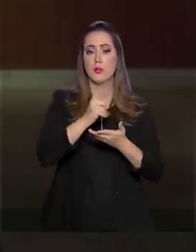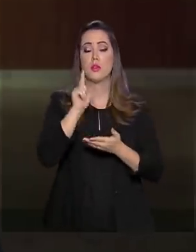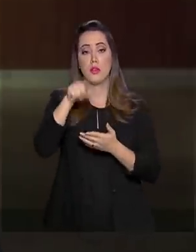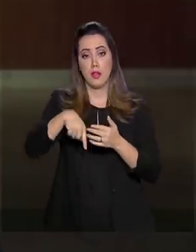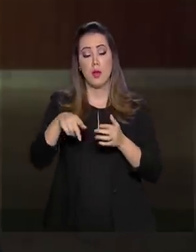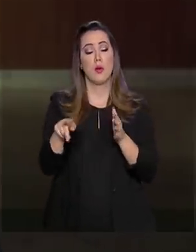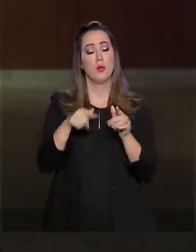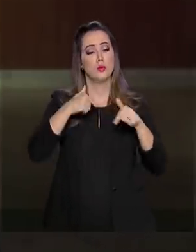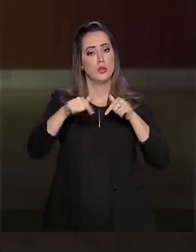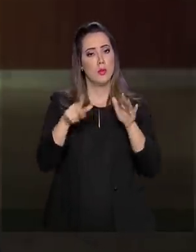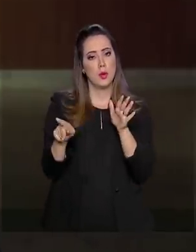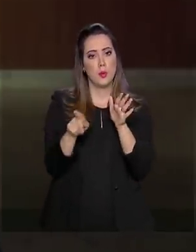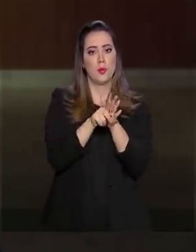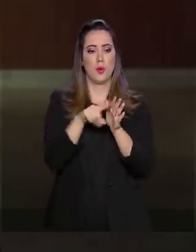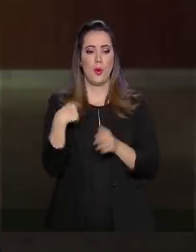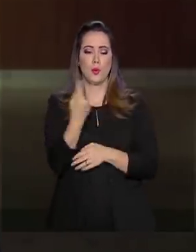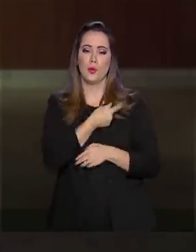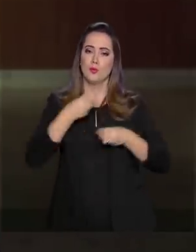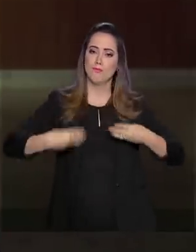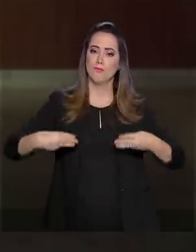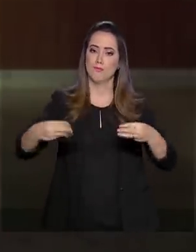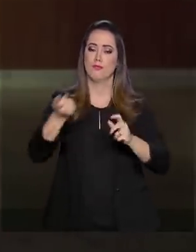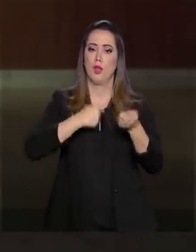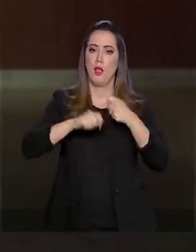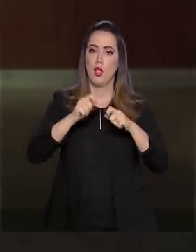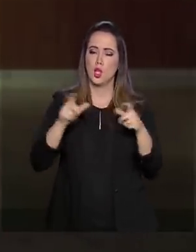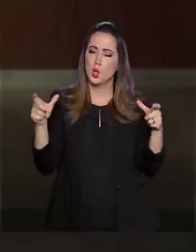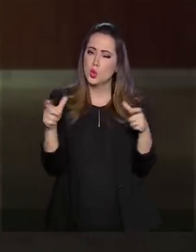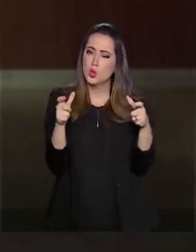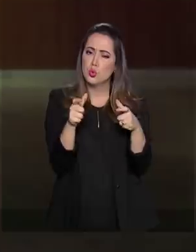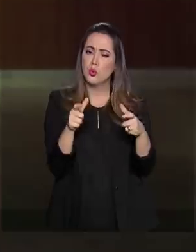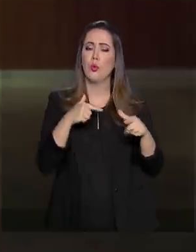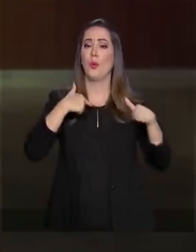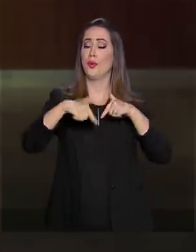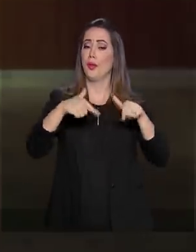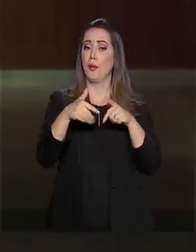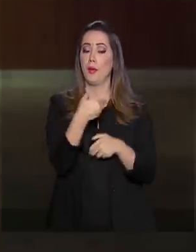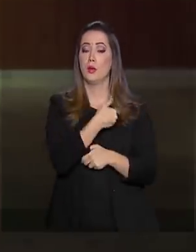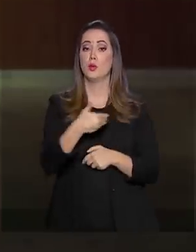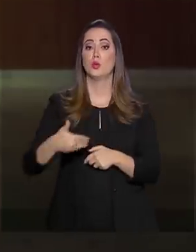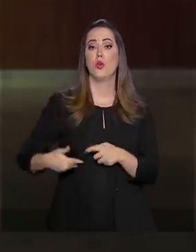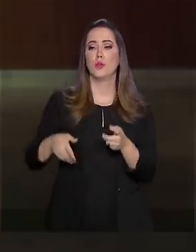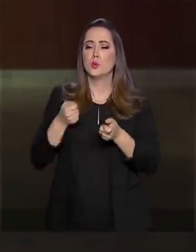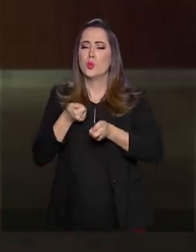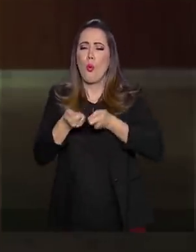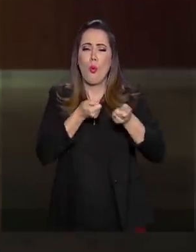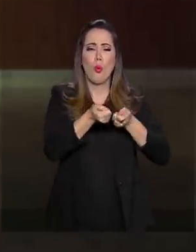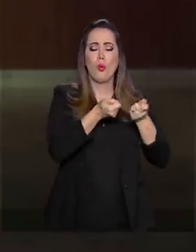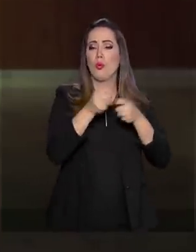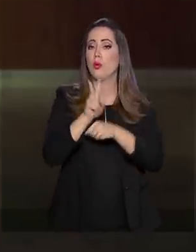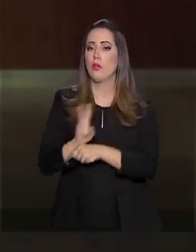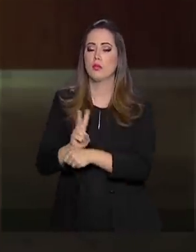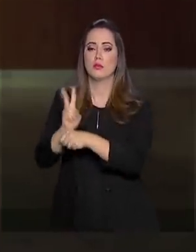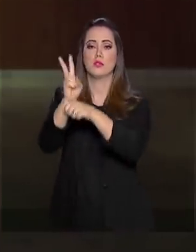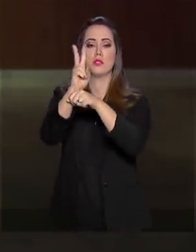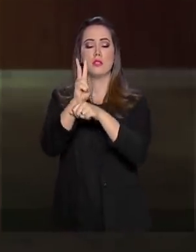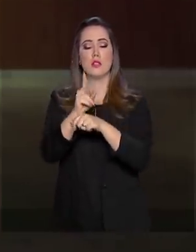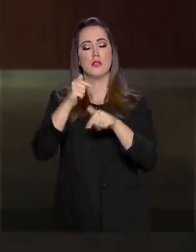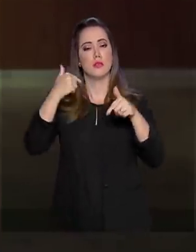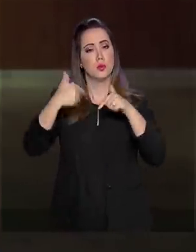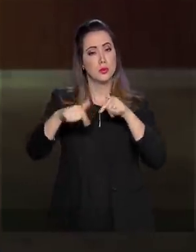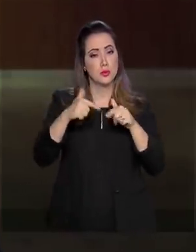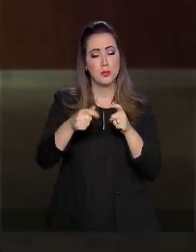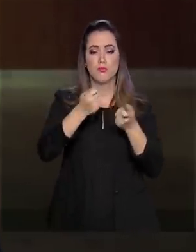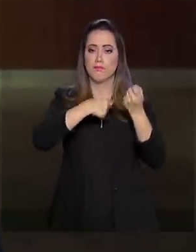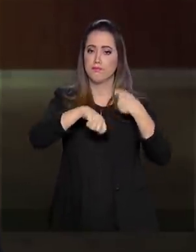nosso Ministério da Economia, que restringe o papel do Estado no controle e na fiscalização da atividade